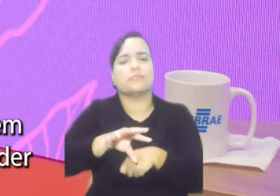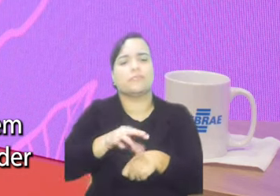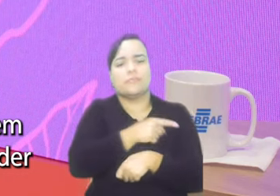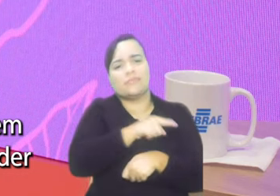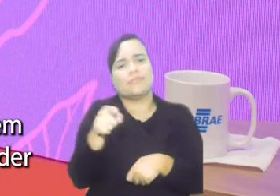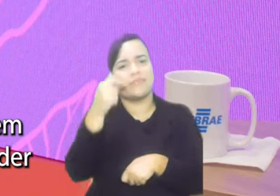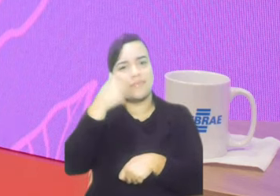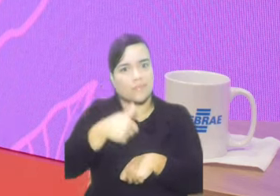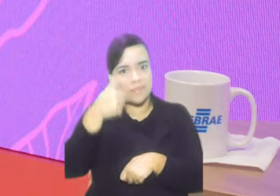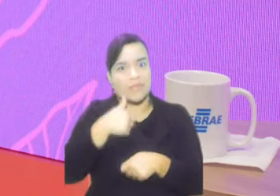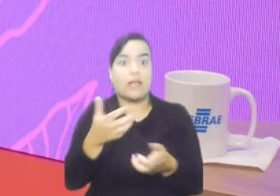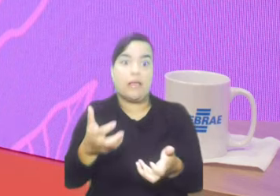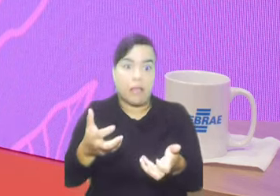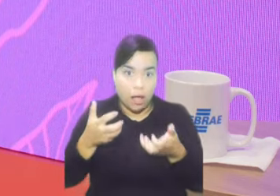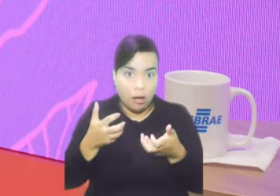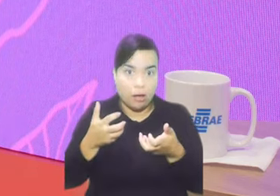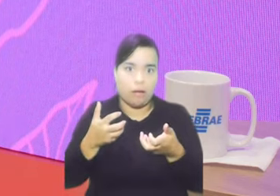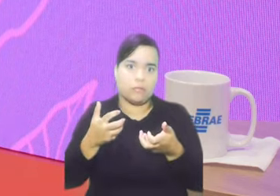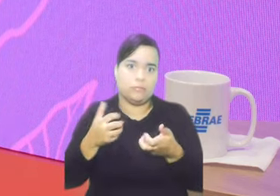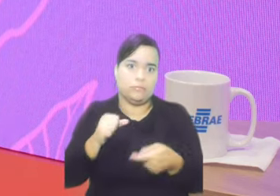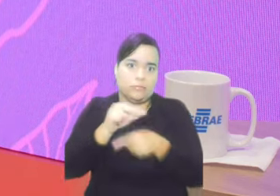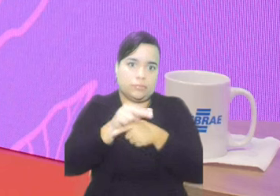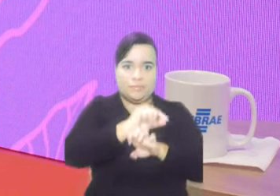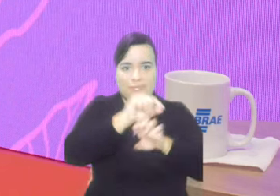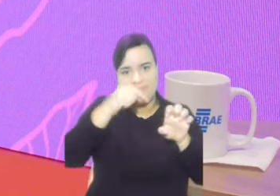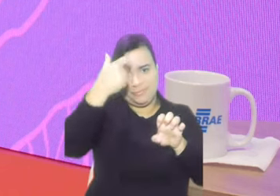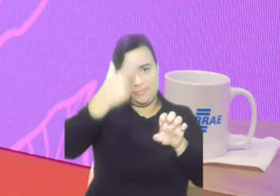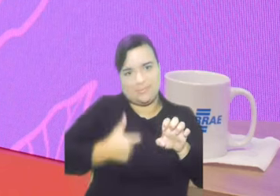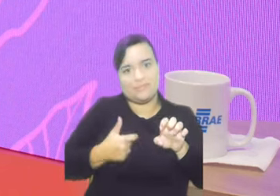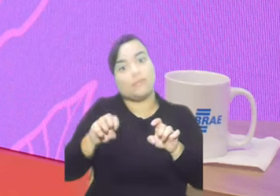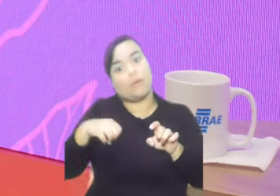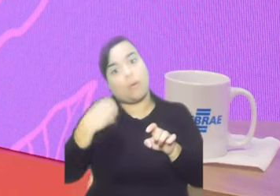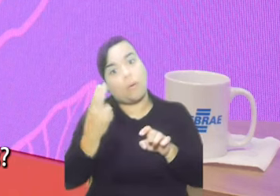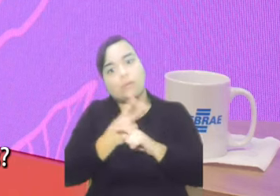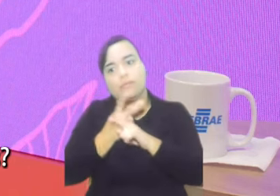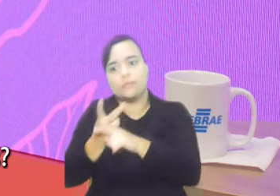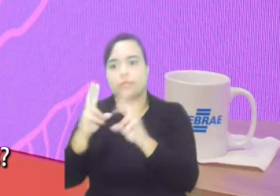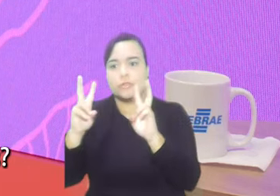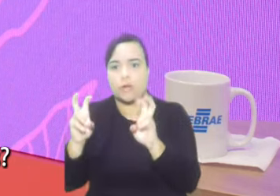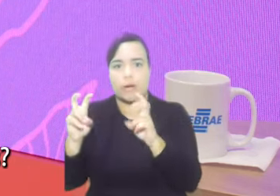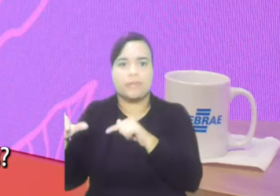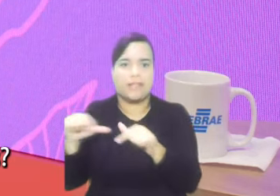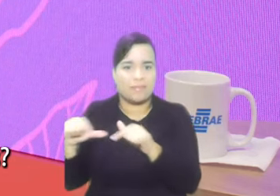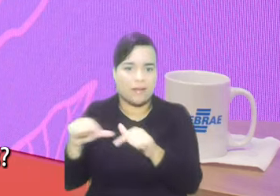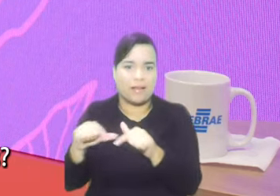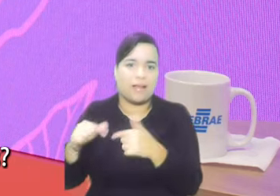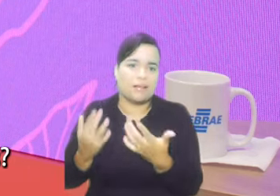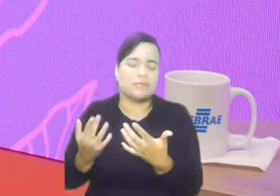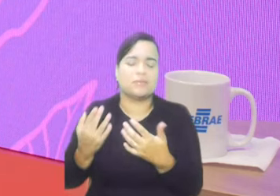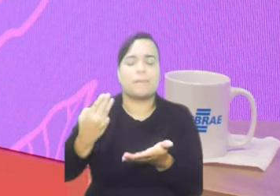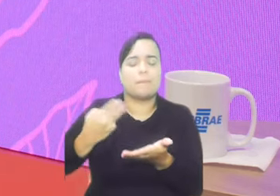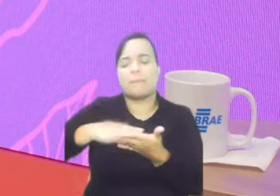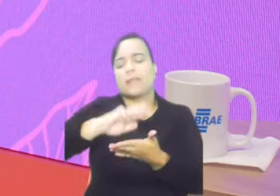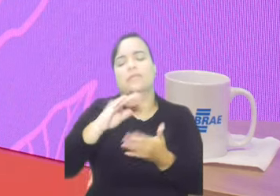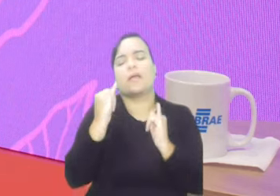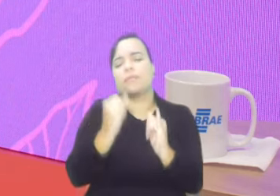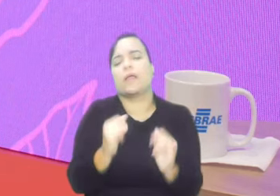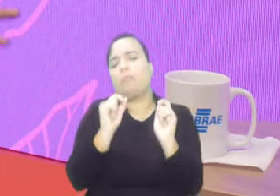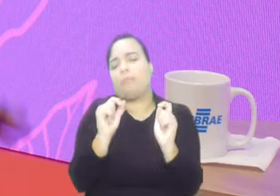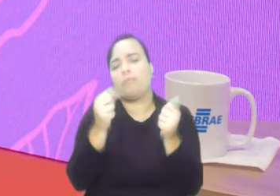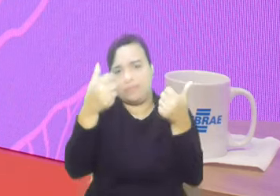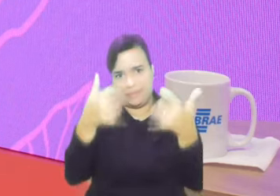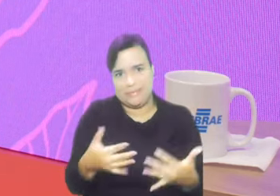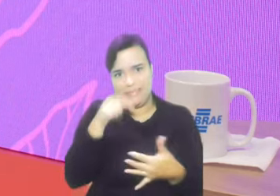desejam empreender, ou que venham buscar a questão da empregabilidade. Qual que mensagem você deixa para elas? Você que tem esse